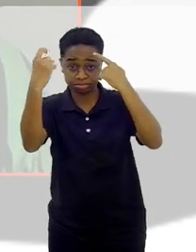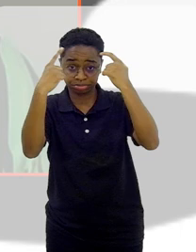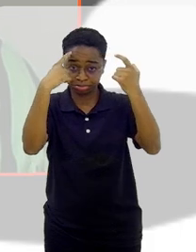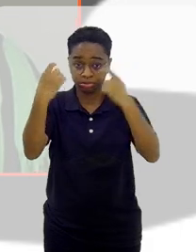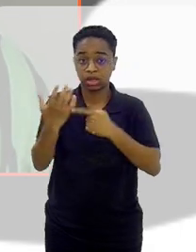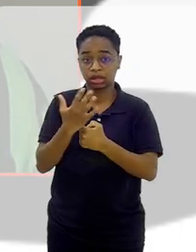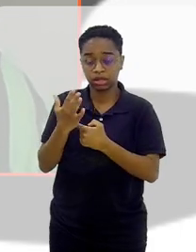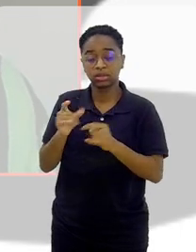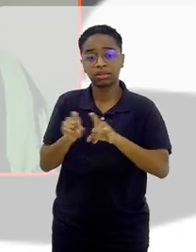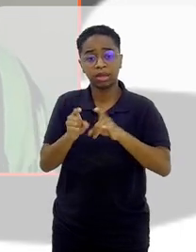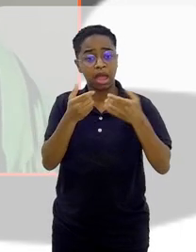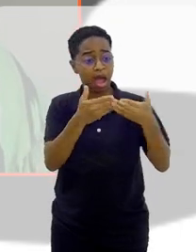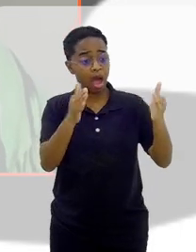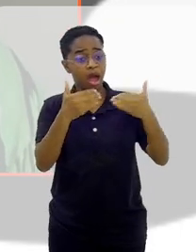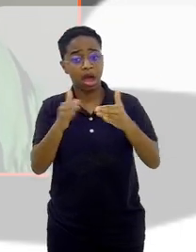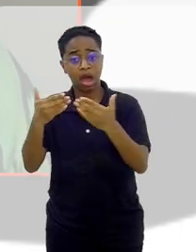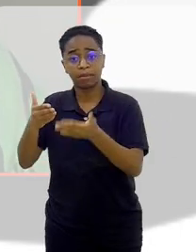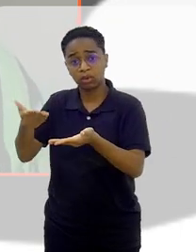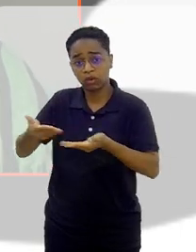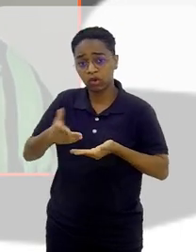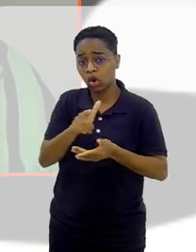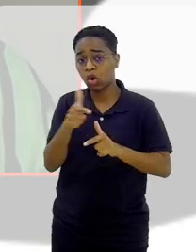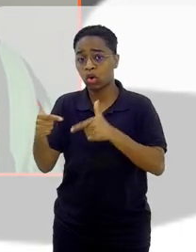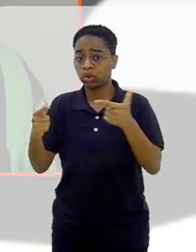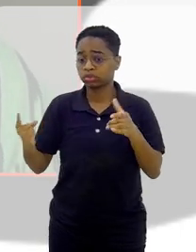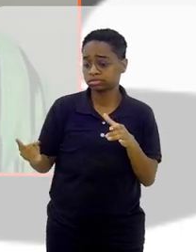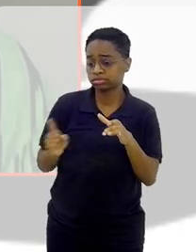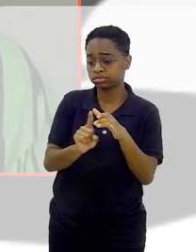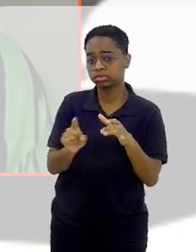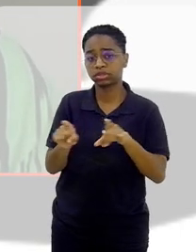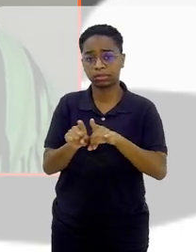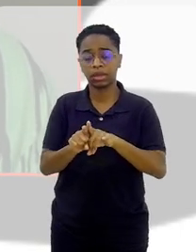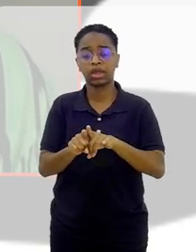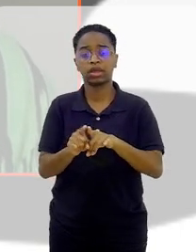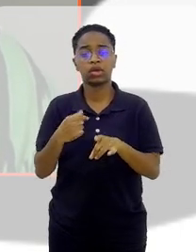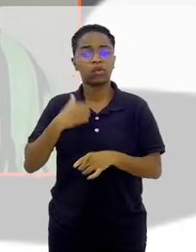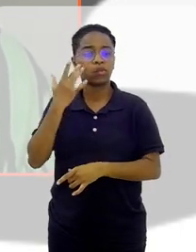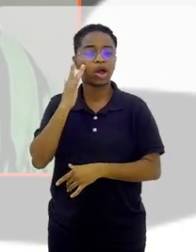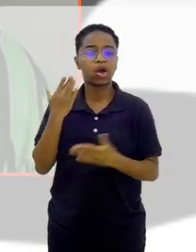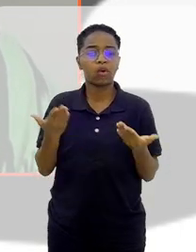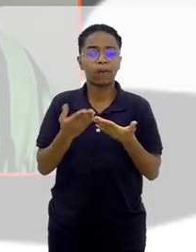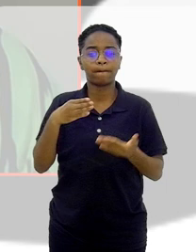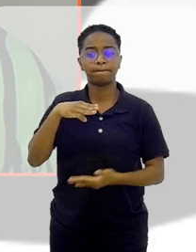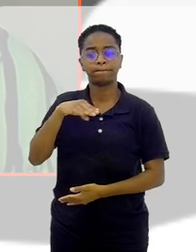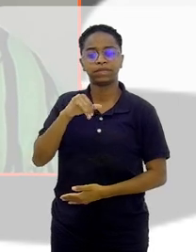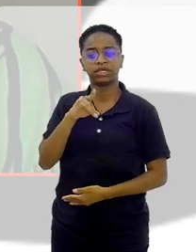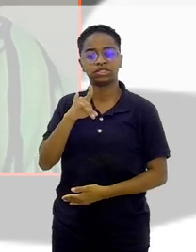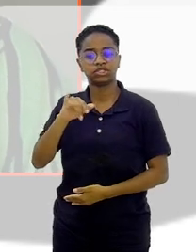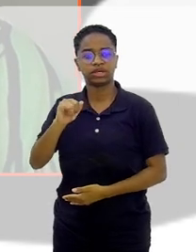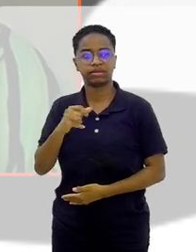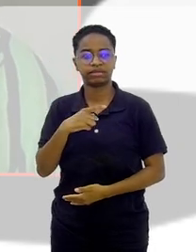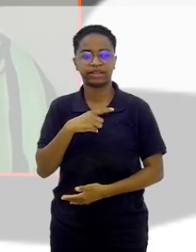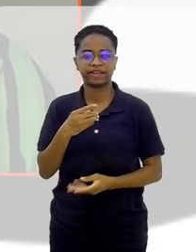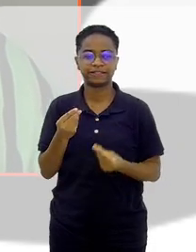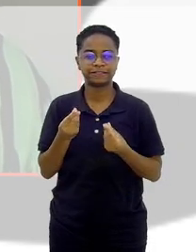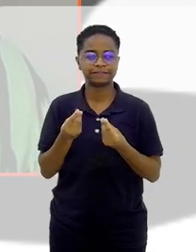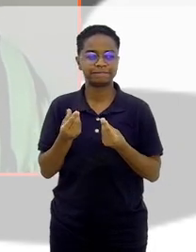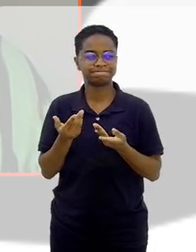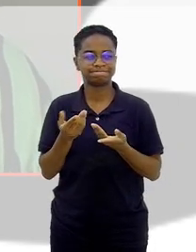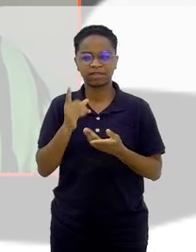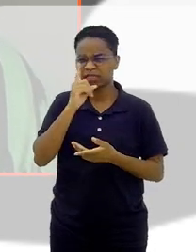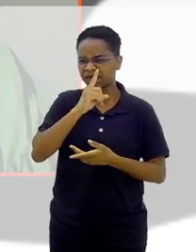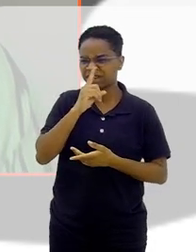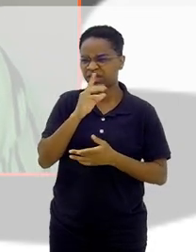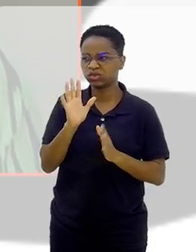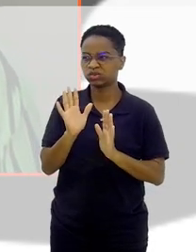abrir espaço para os outros, para várias versões. Acho que a mídia, hoje em dia, tem, não digo